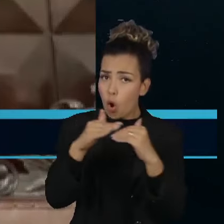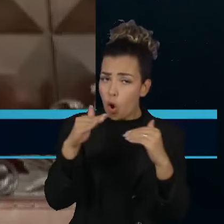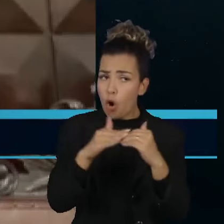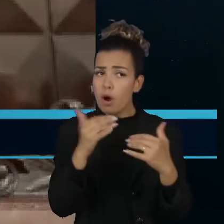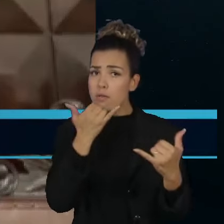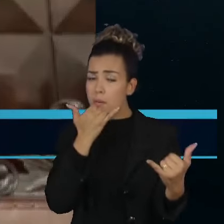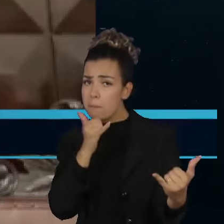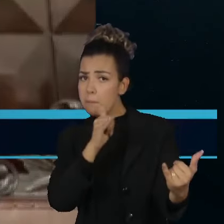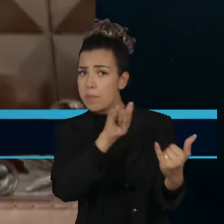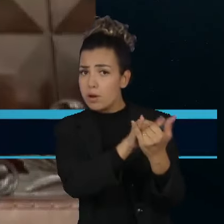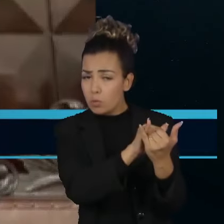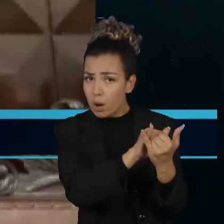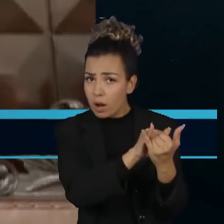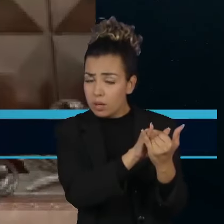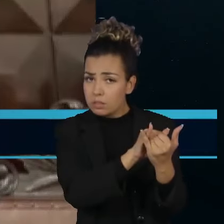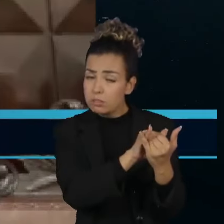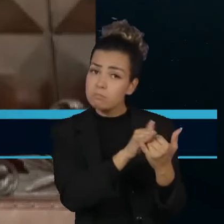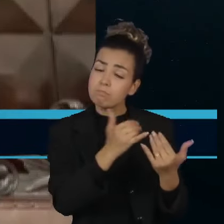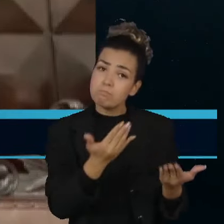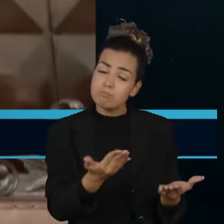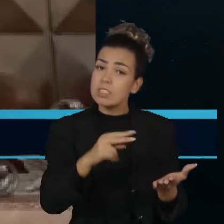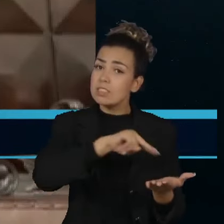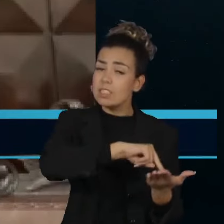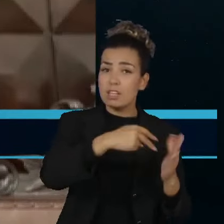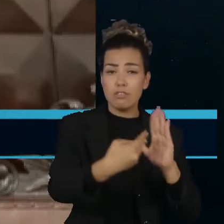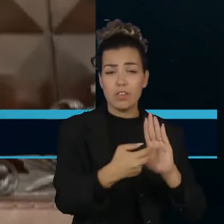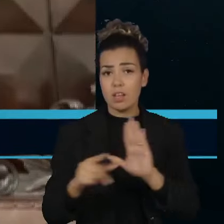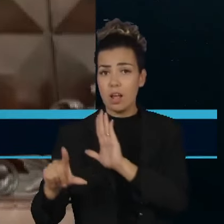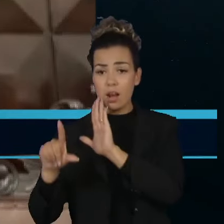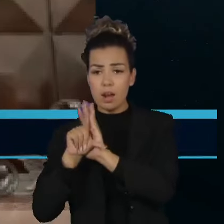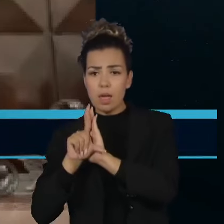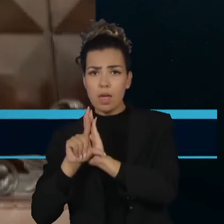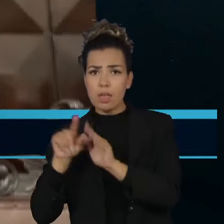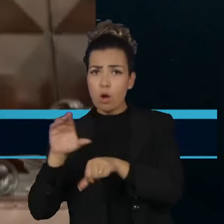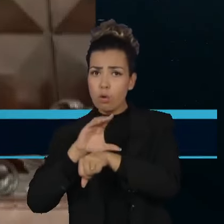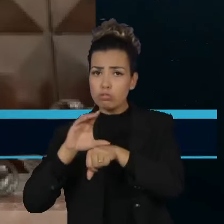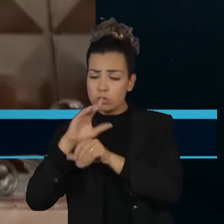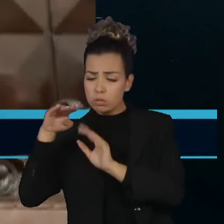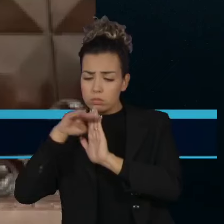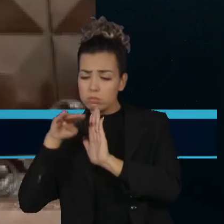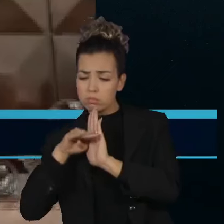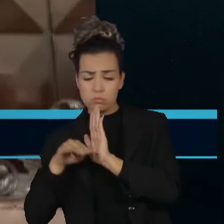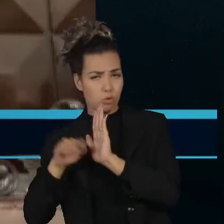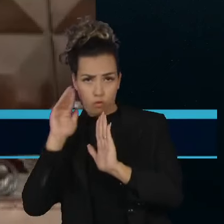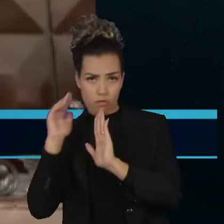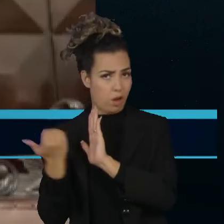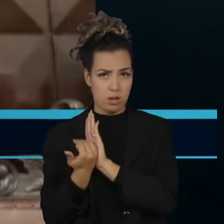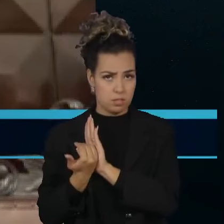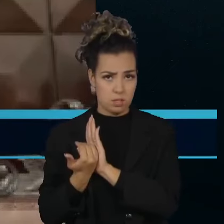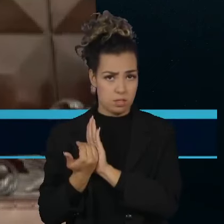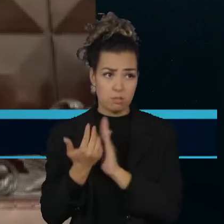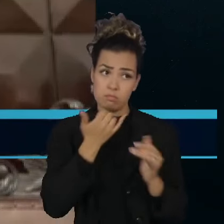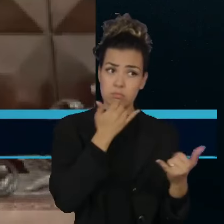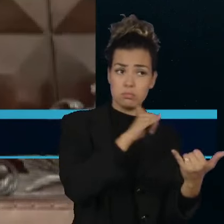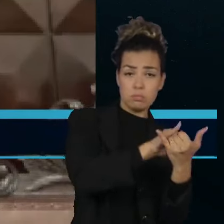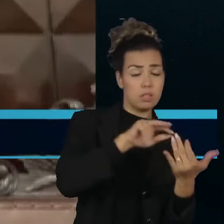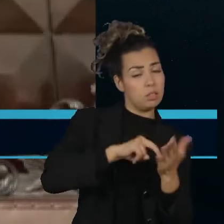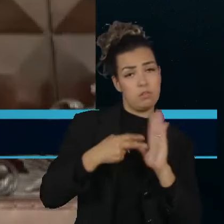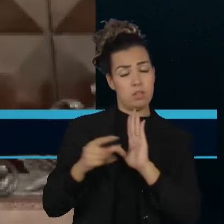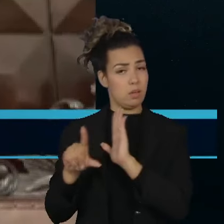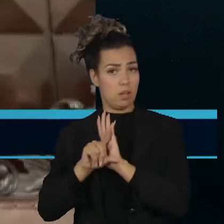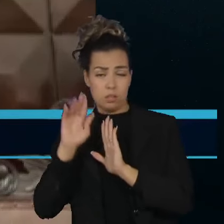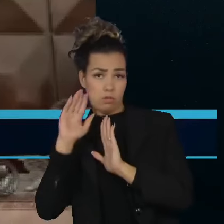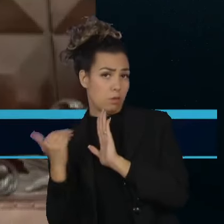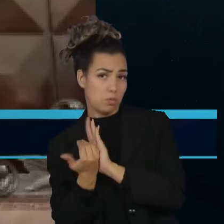atentado contra o regime das cláusulas pétreas da Constituição, ou seja, aquelas cláusulas inamovíveis, o